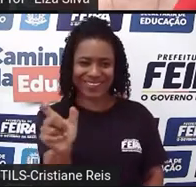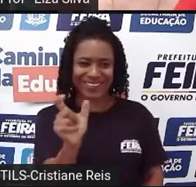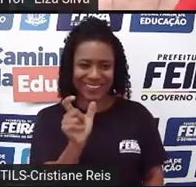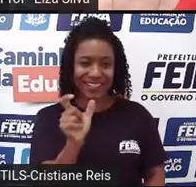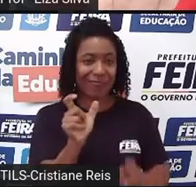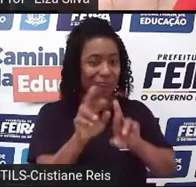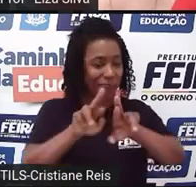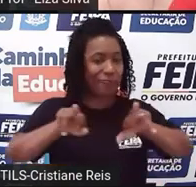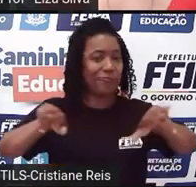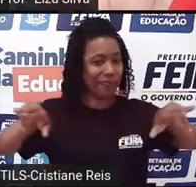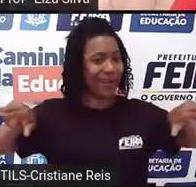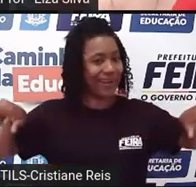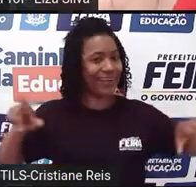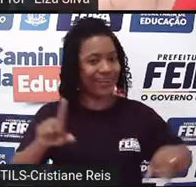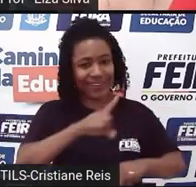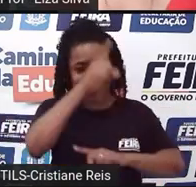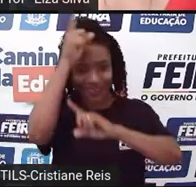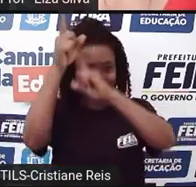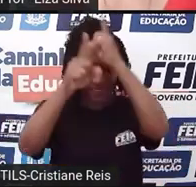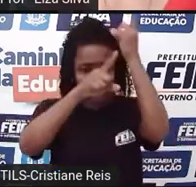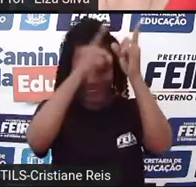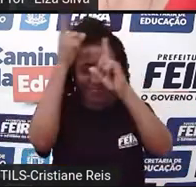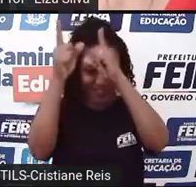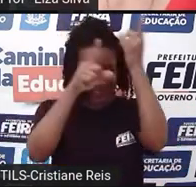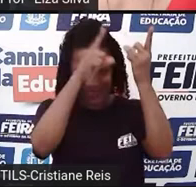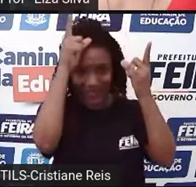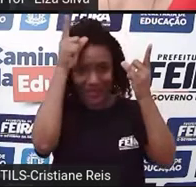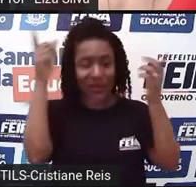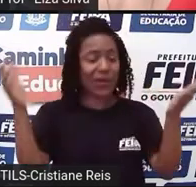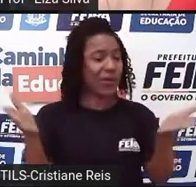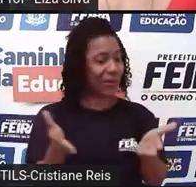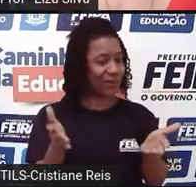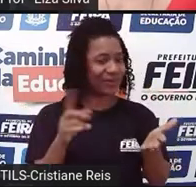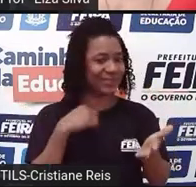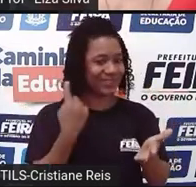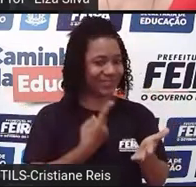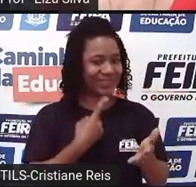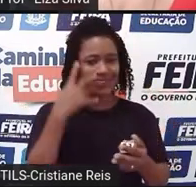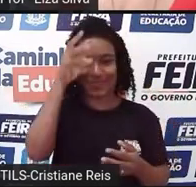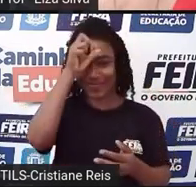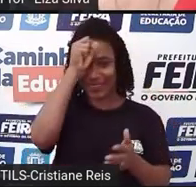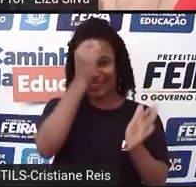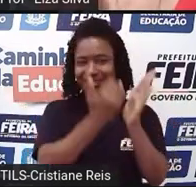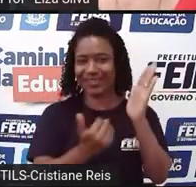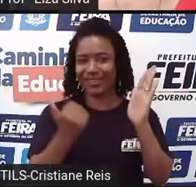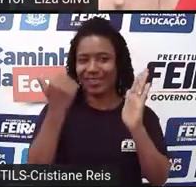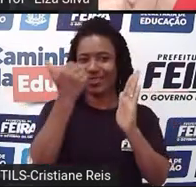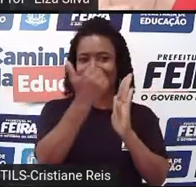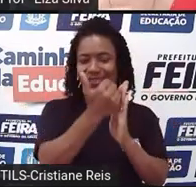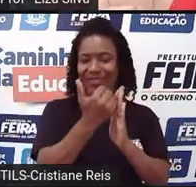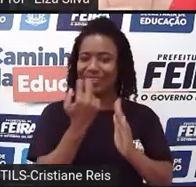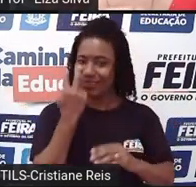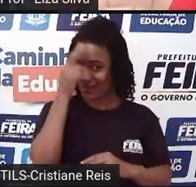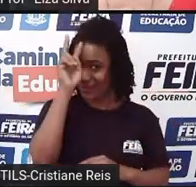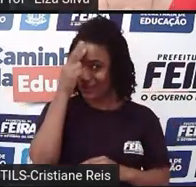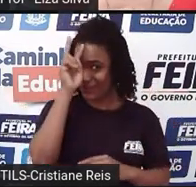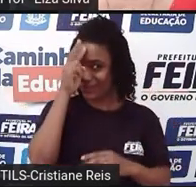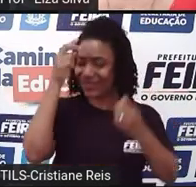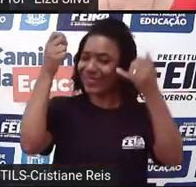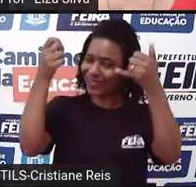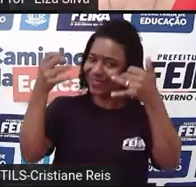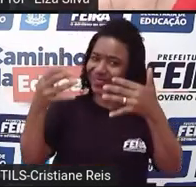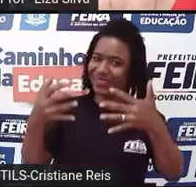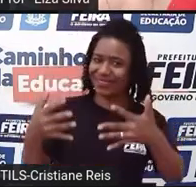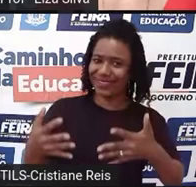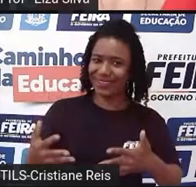hoje nós vamos conhecer este lado de William Shakespeare através da história que vou contar para